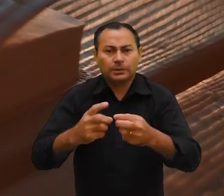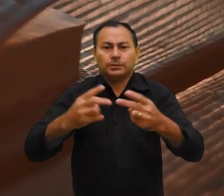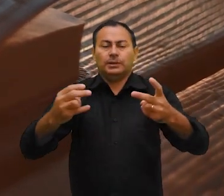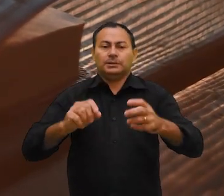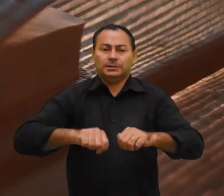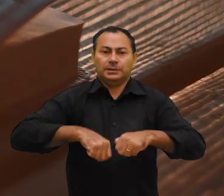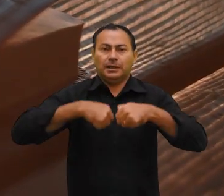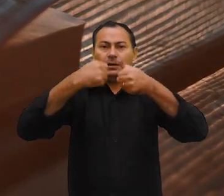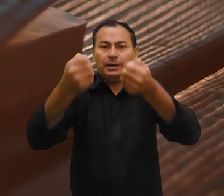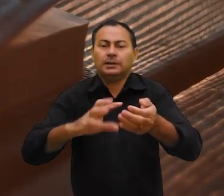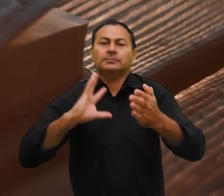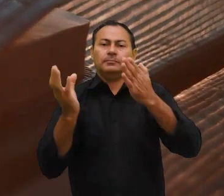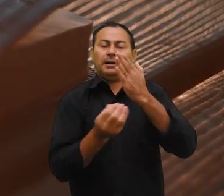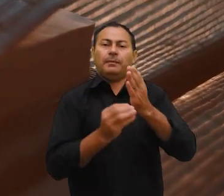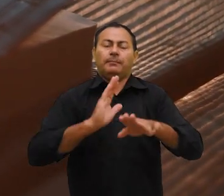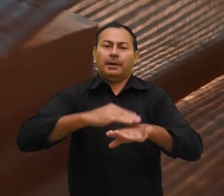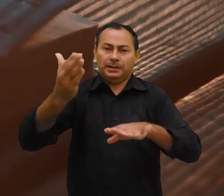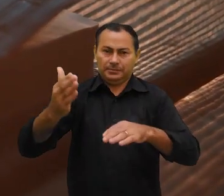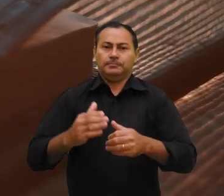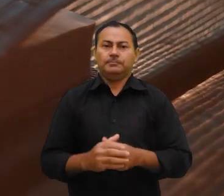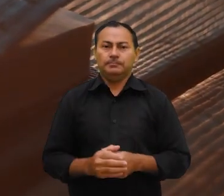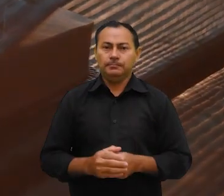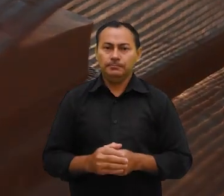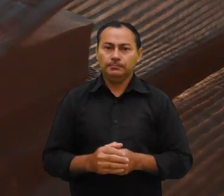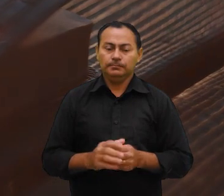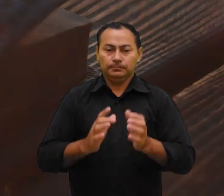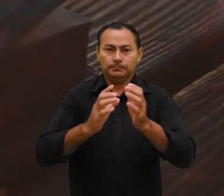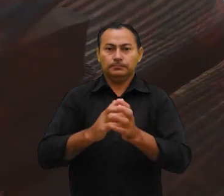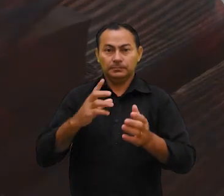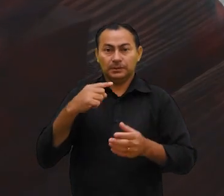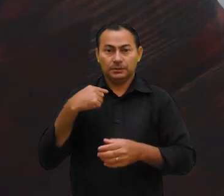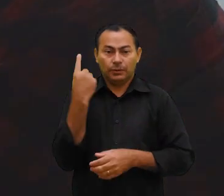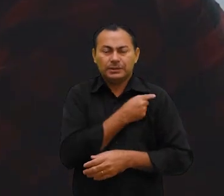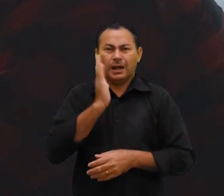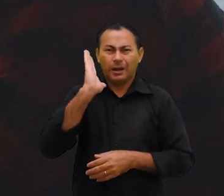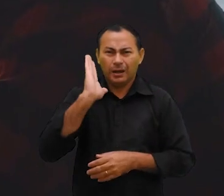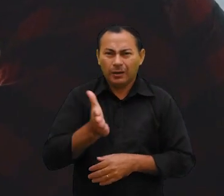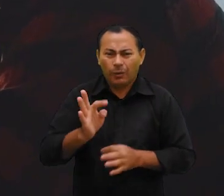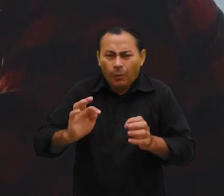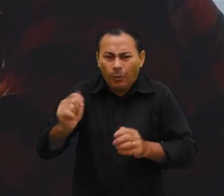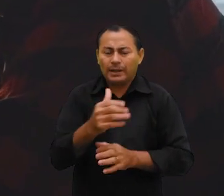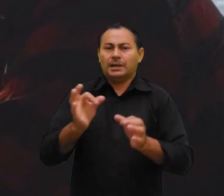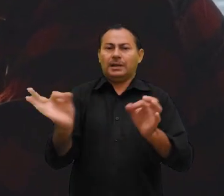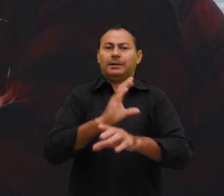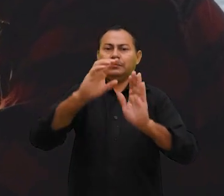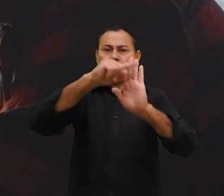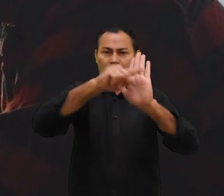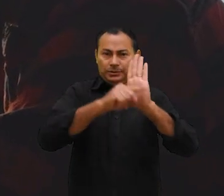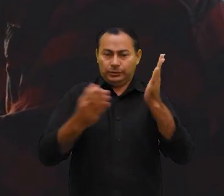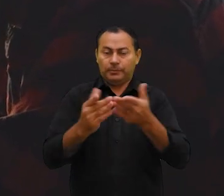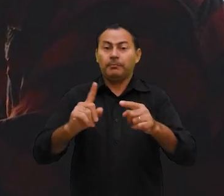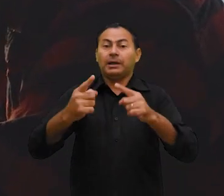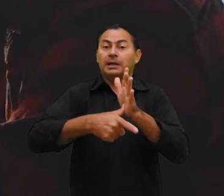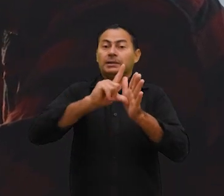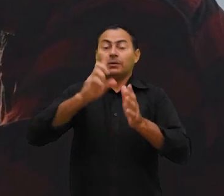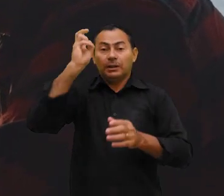todas essas coisas lhes serão acrescentadas. Nós já estamos quase encerrando o programa de hoje, mas deixa eu